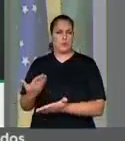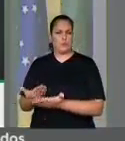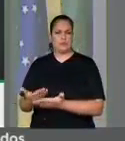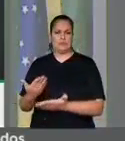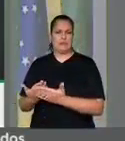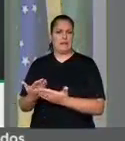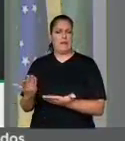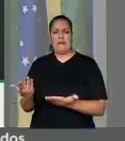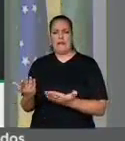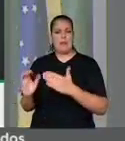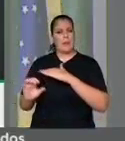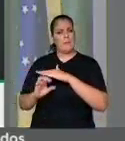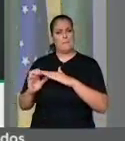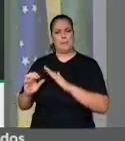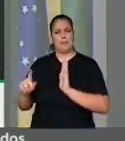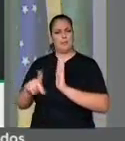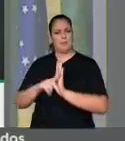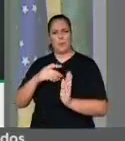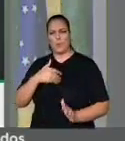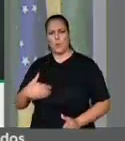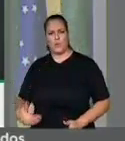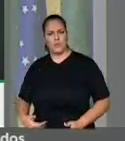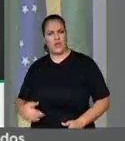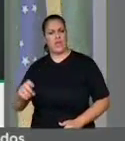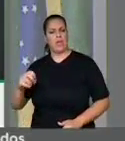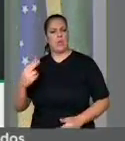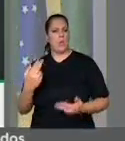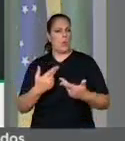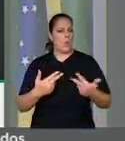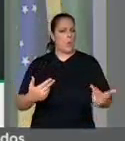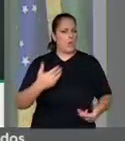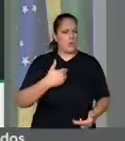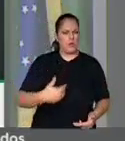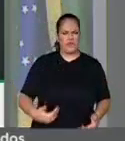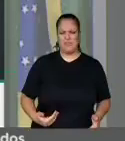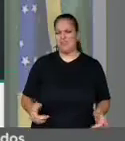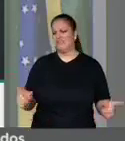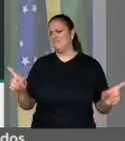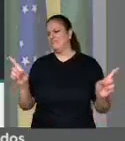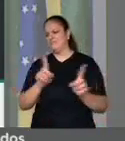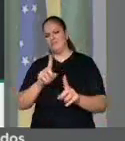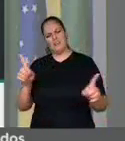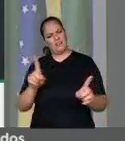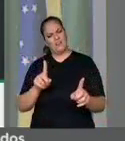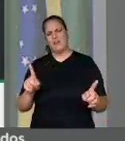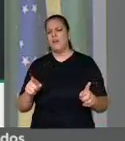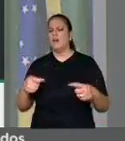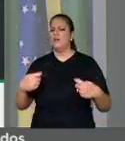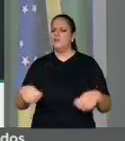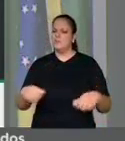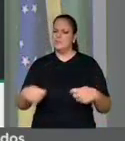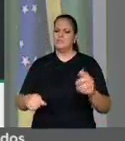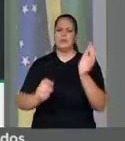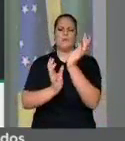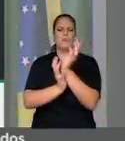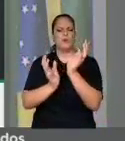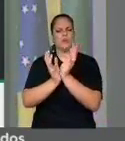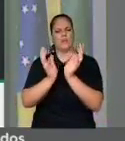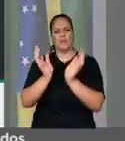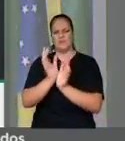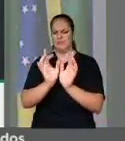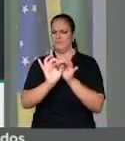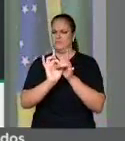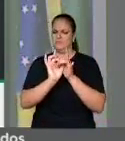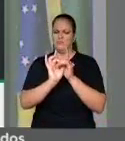Não. Nós precisamos desburocratizar e entregar a esse jovem, senhor presidente, as